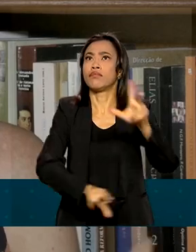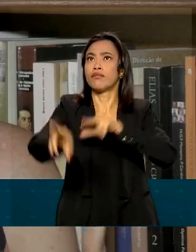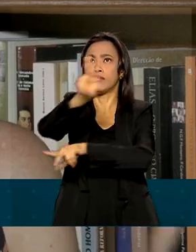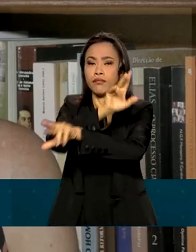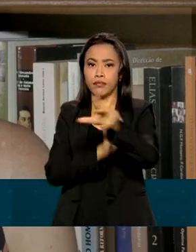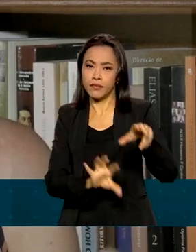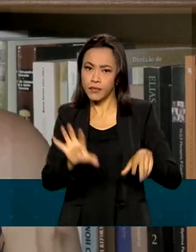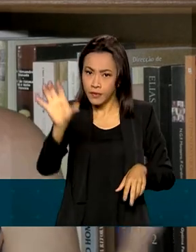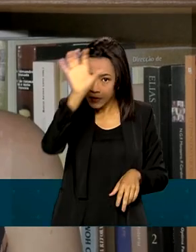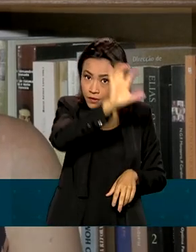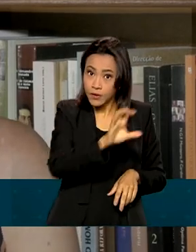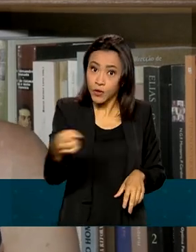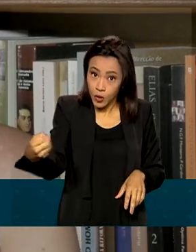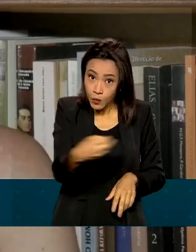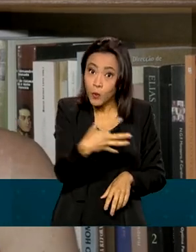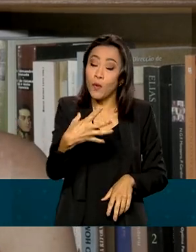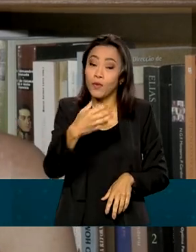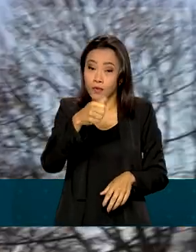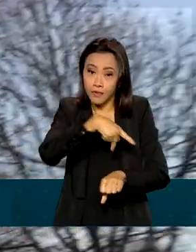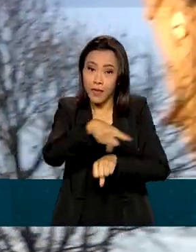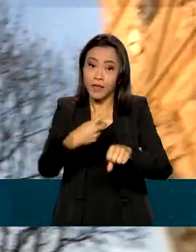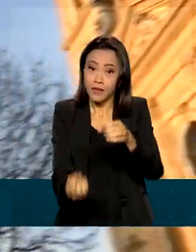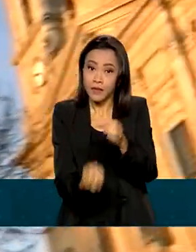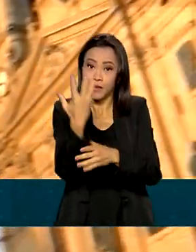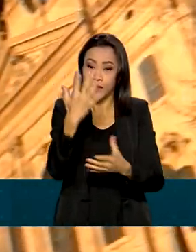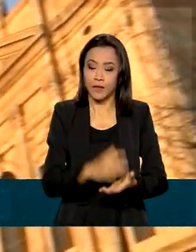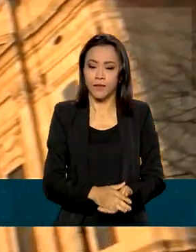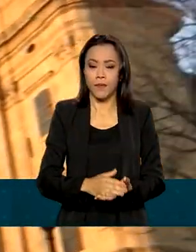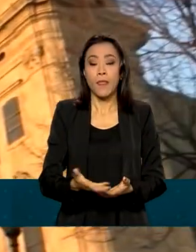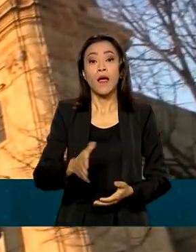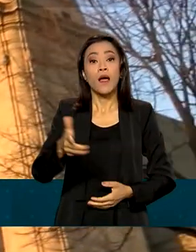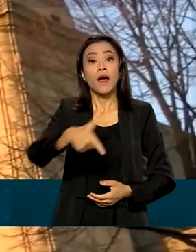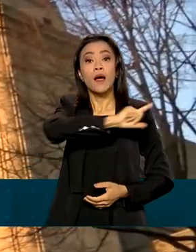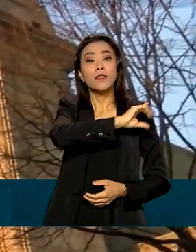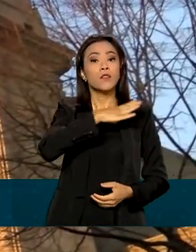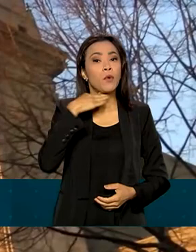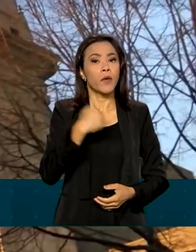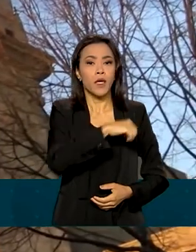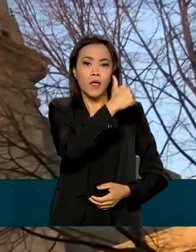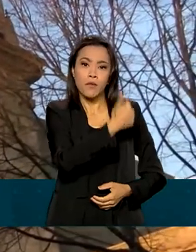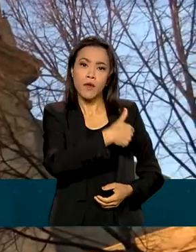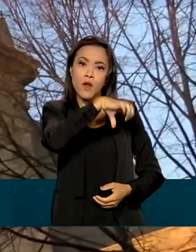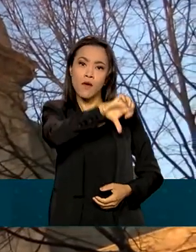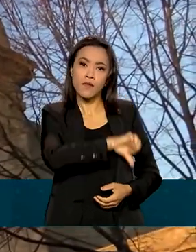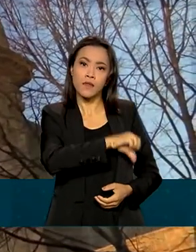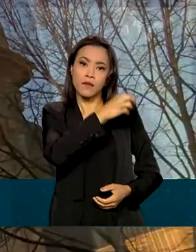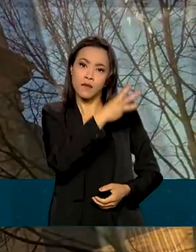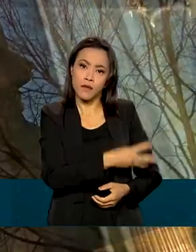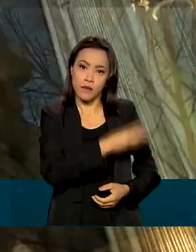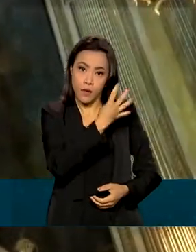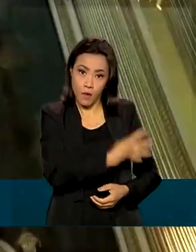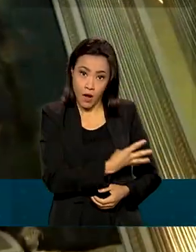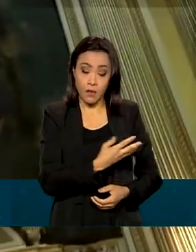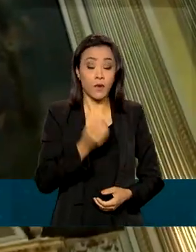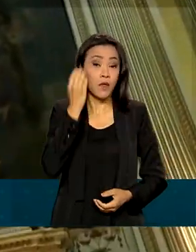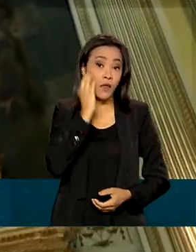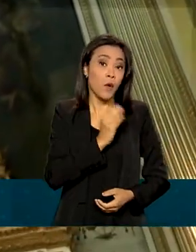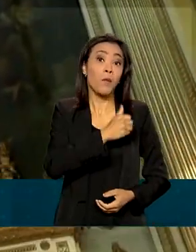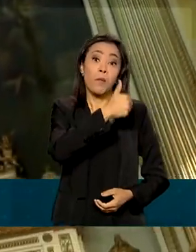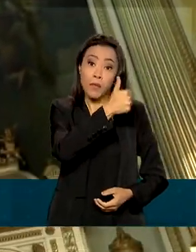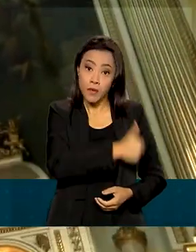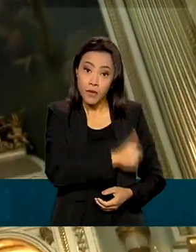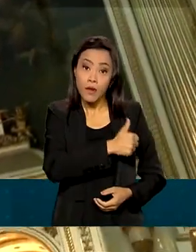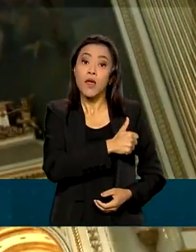novo país que está surgindo. Antes de morrer em 1834, Dom Pedro declarou que